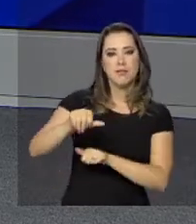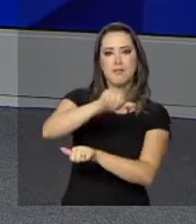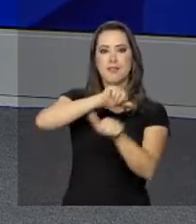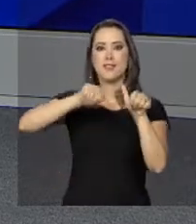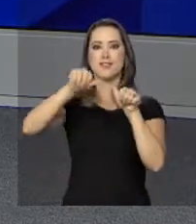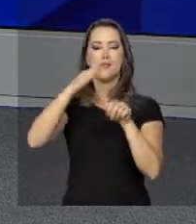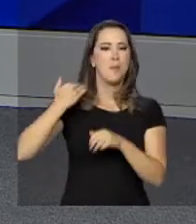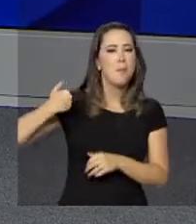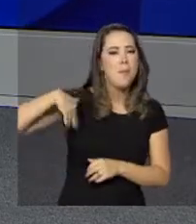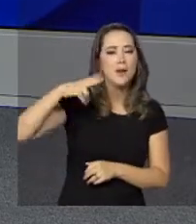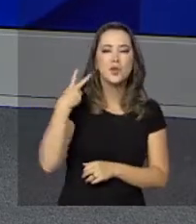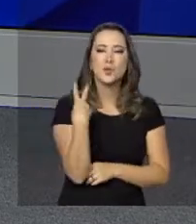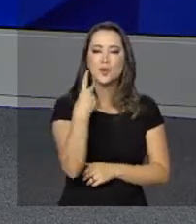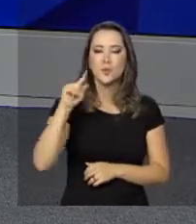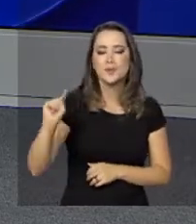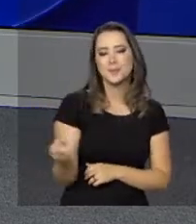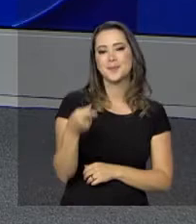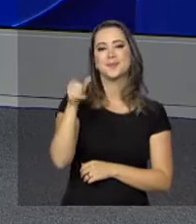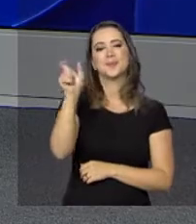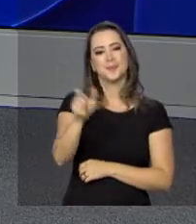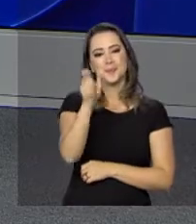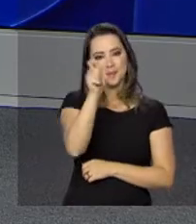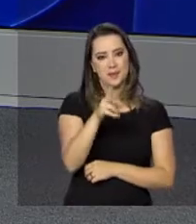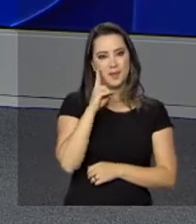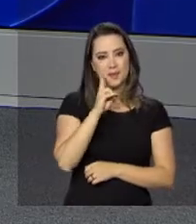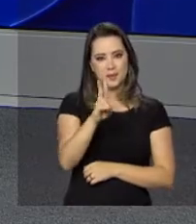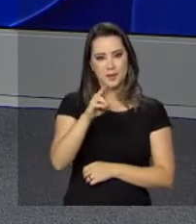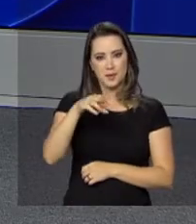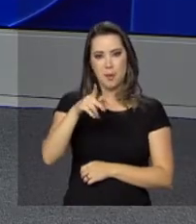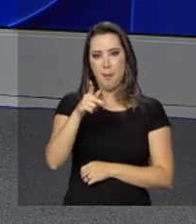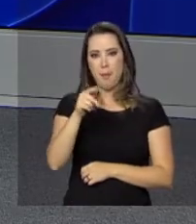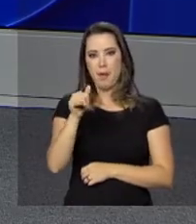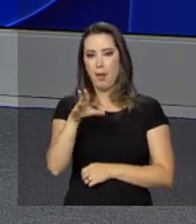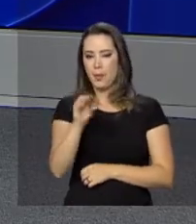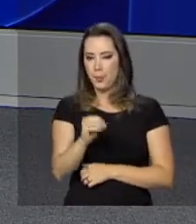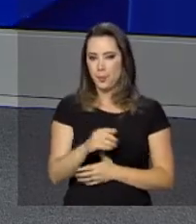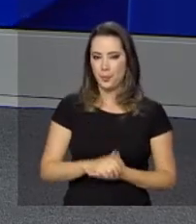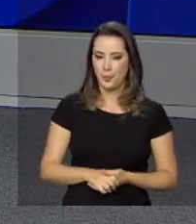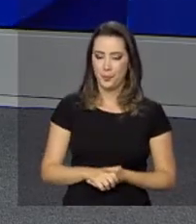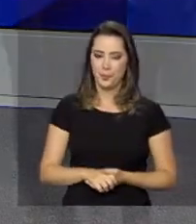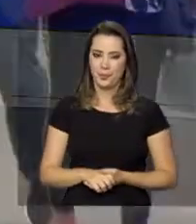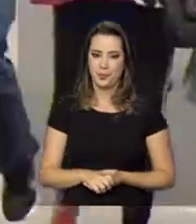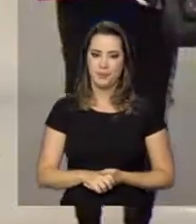realizados por mais de 2 mil pessoas. Vamos acompanhar na reportagem de Pablo Mundim.